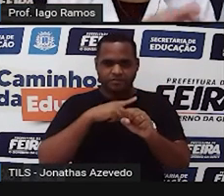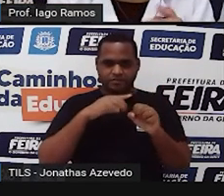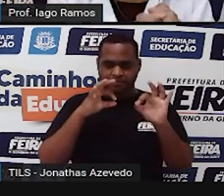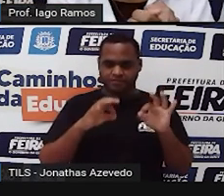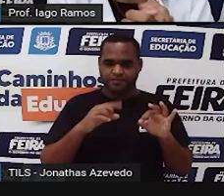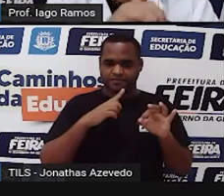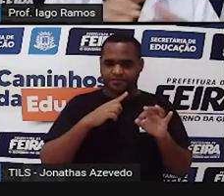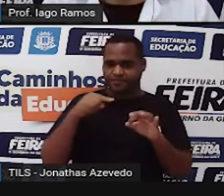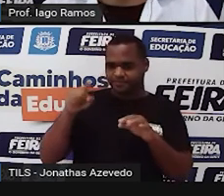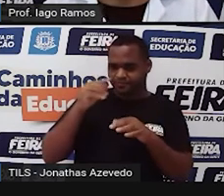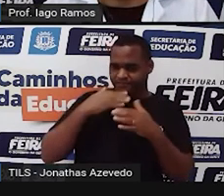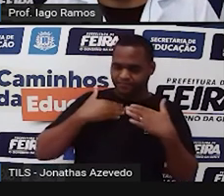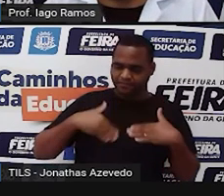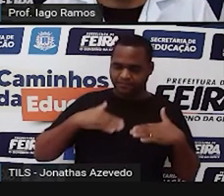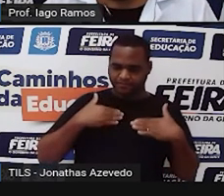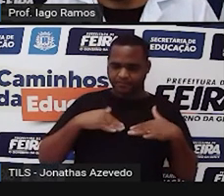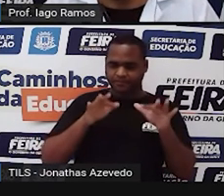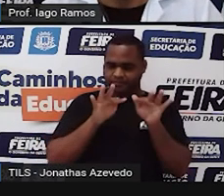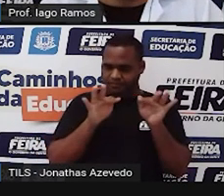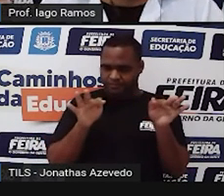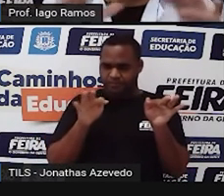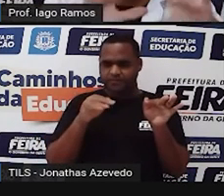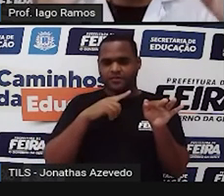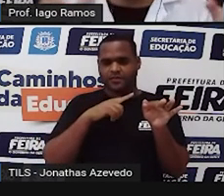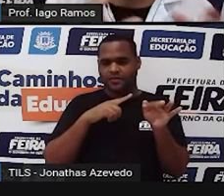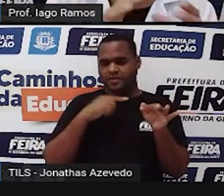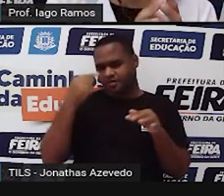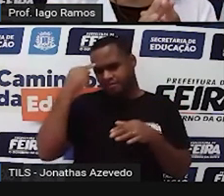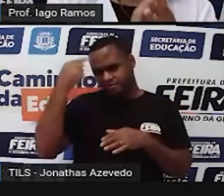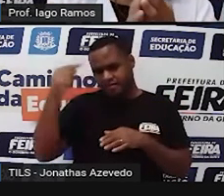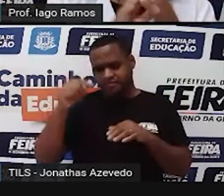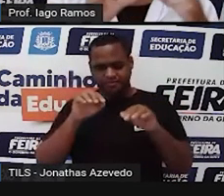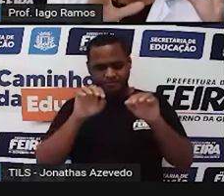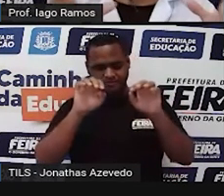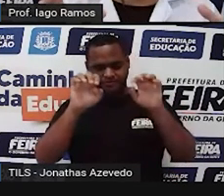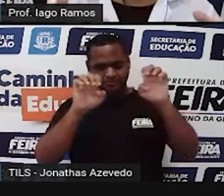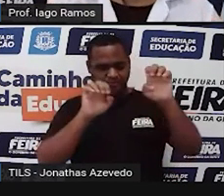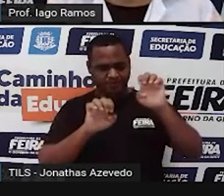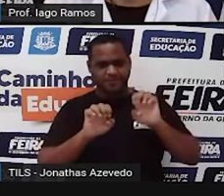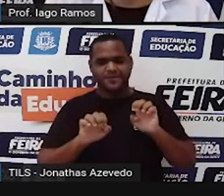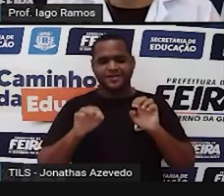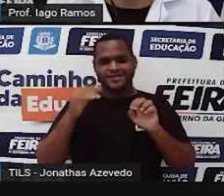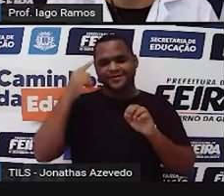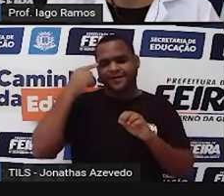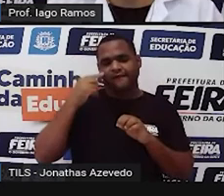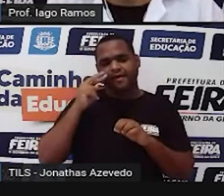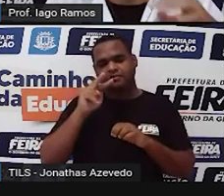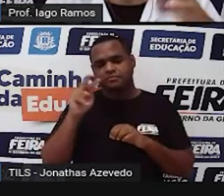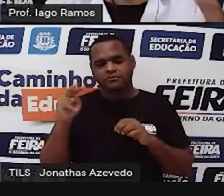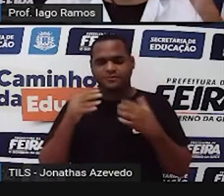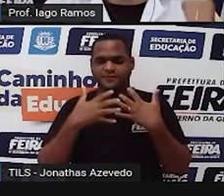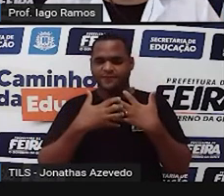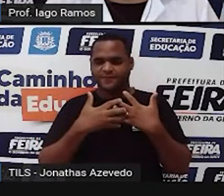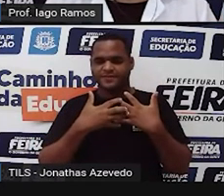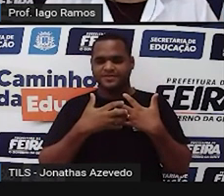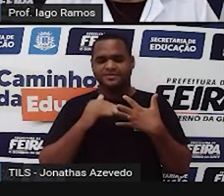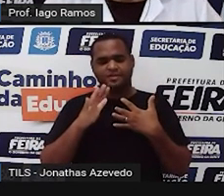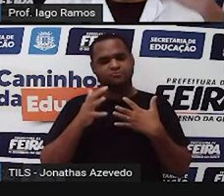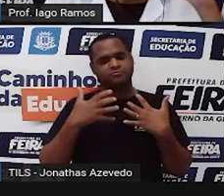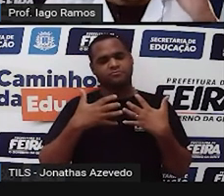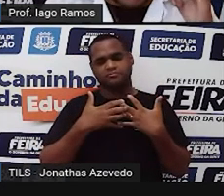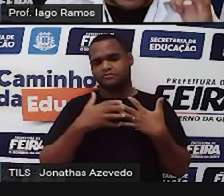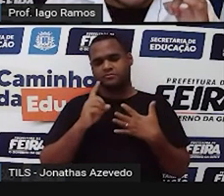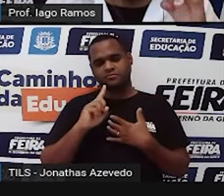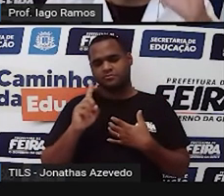tranquilo, fica tranquila, porque é simples, né? Apesar daquele esqueminha ali, a gente olhar, ficar meio confuso, não tem confusão.